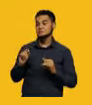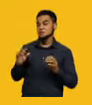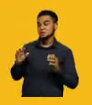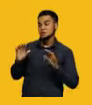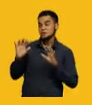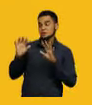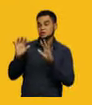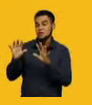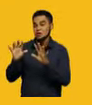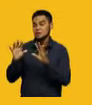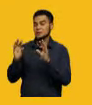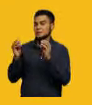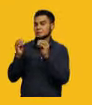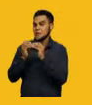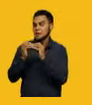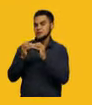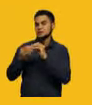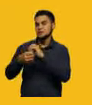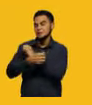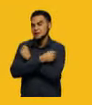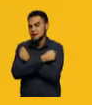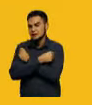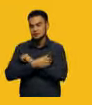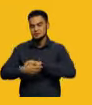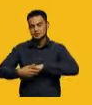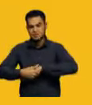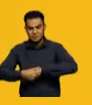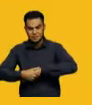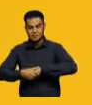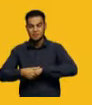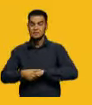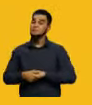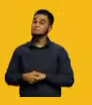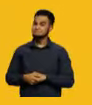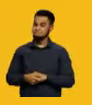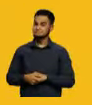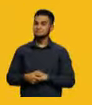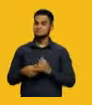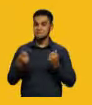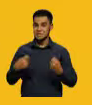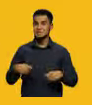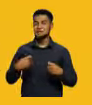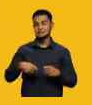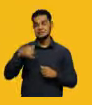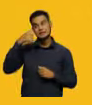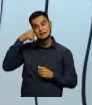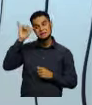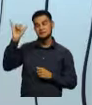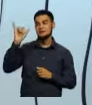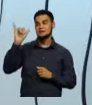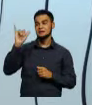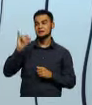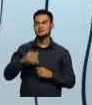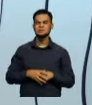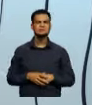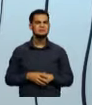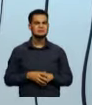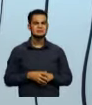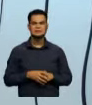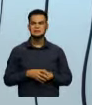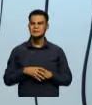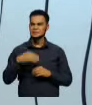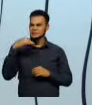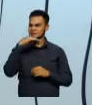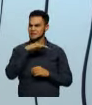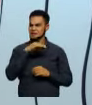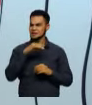como beijos, abraços e apertos de mão, devem ser evitados. O devem ser evitados está